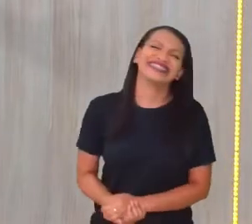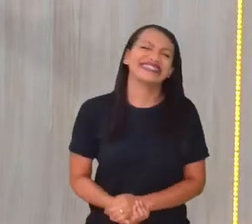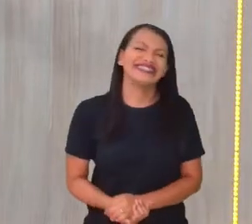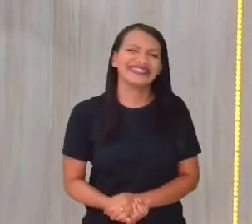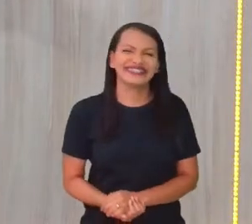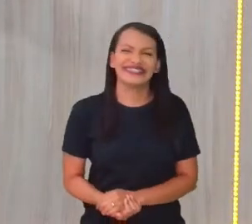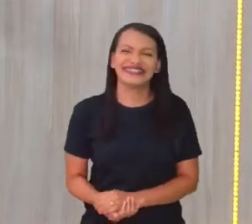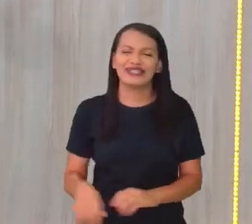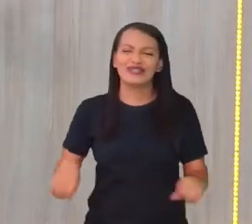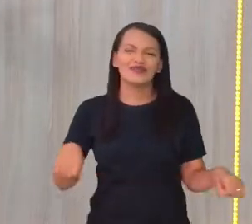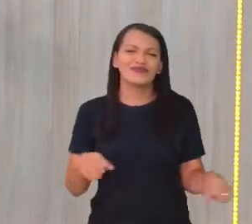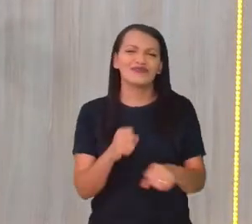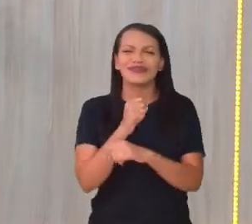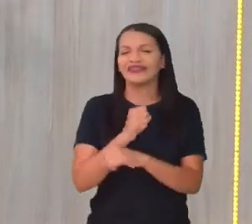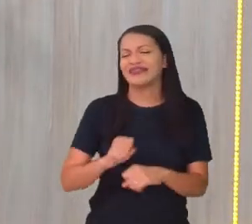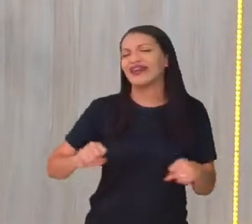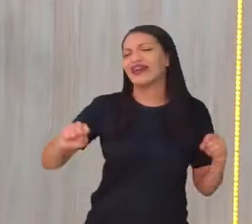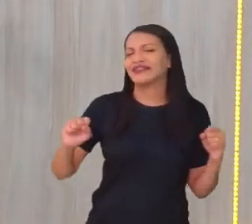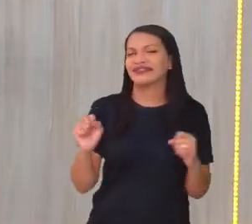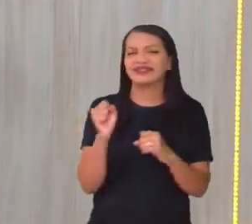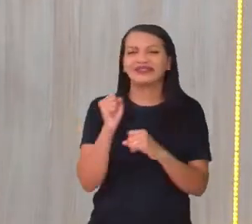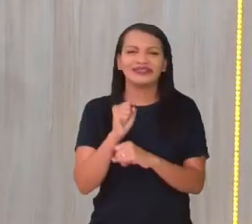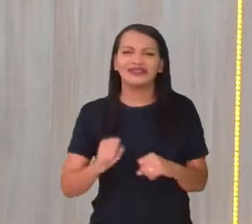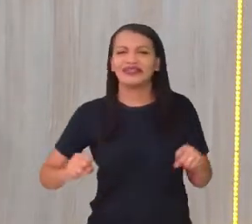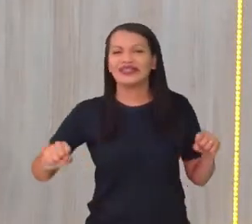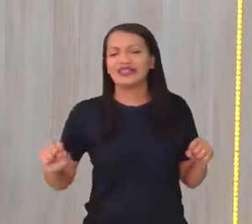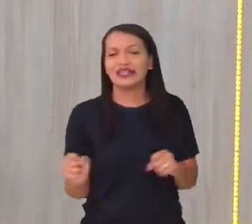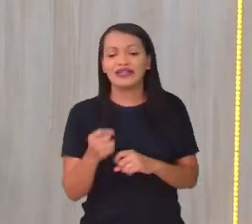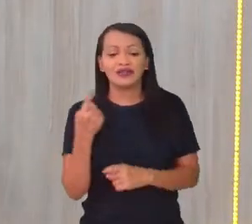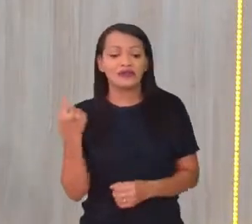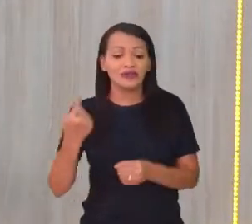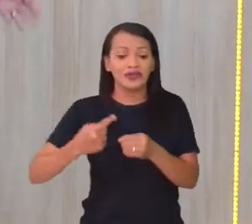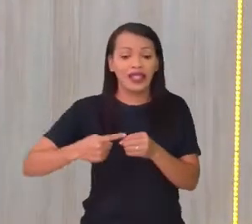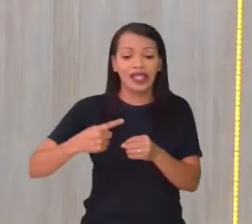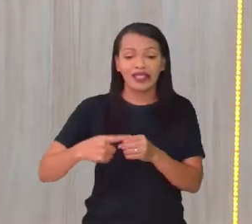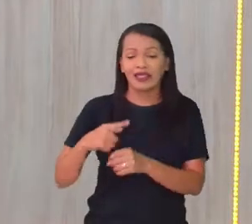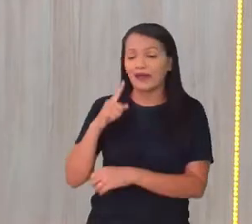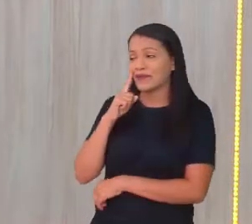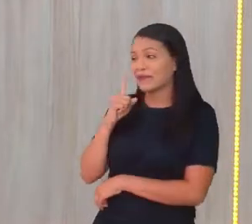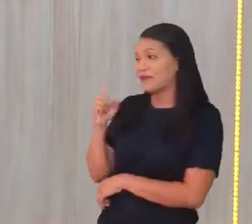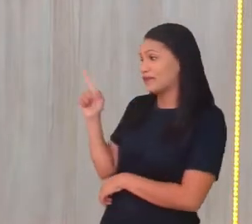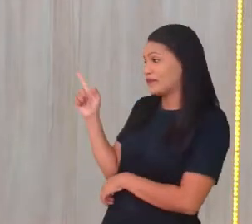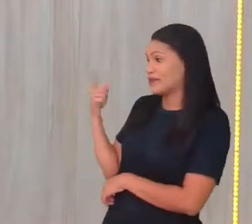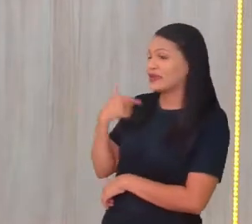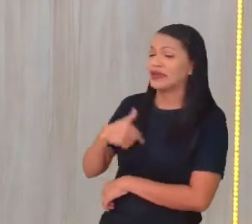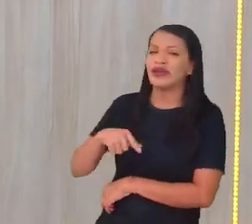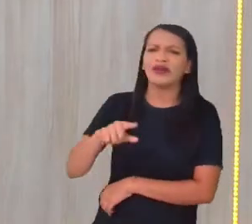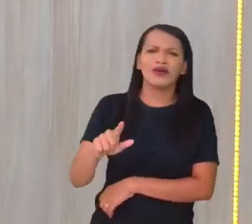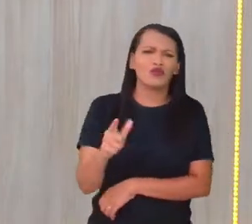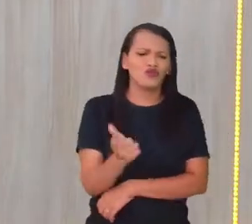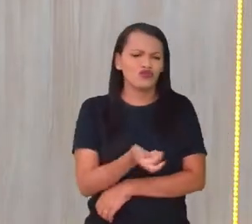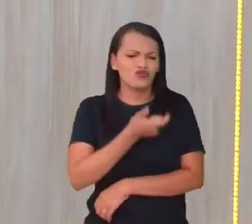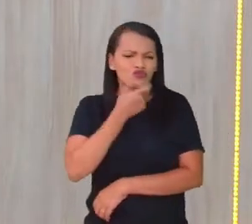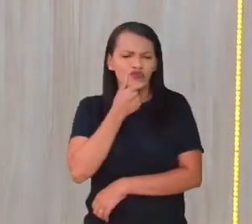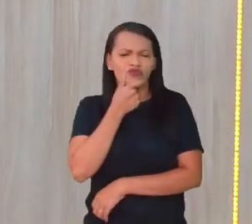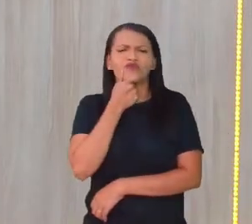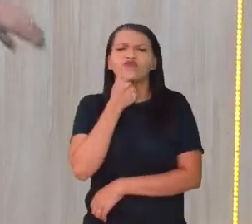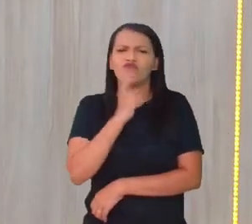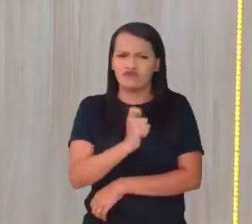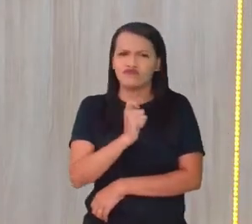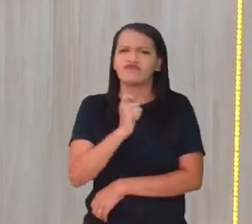do Maracatu, do Maracatu, do Rural Sertão do Agreste, do Homem Cabra da Peste,